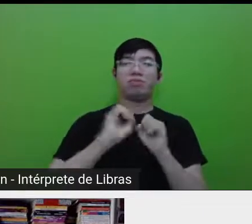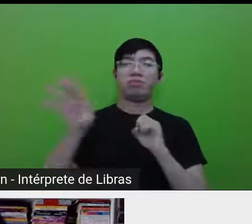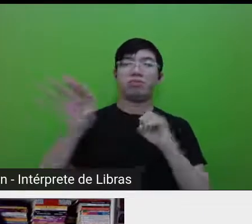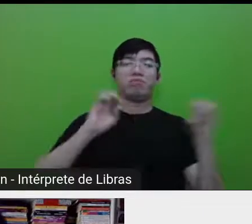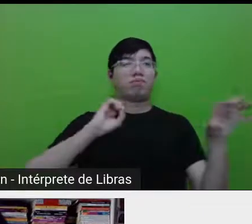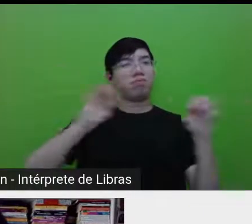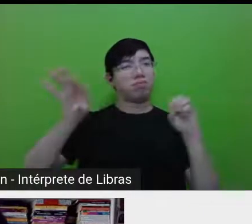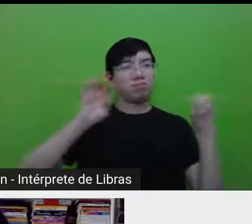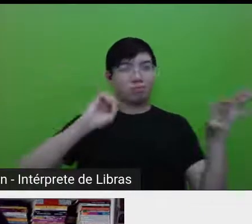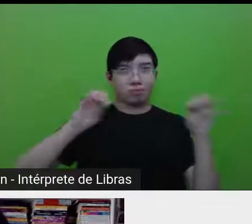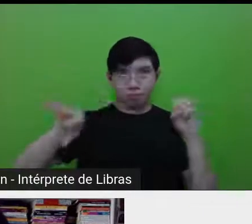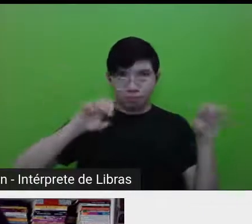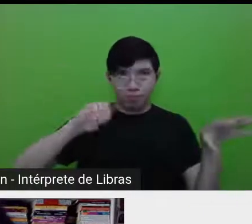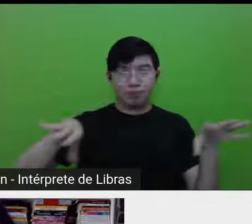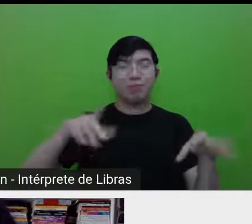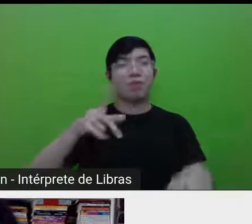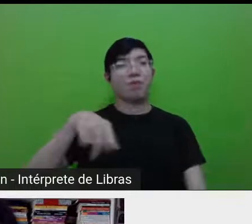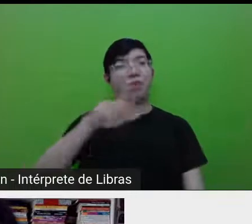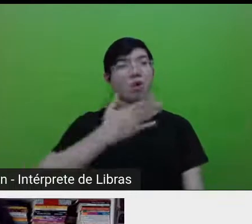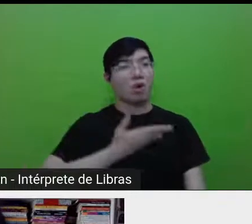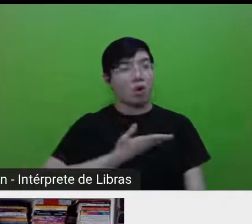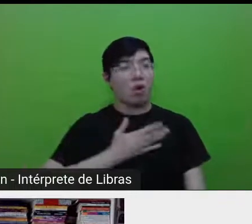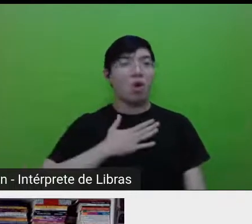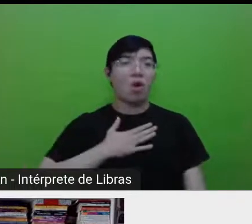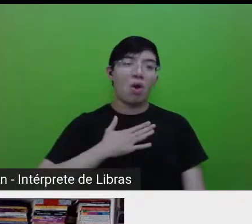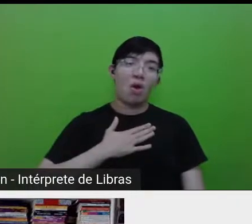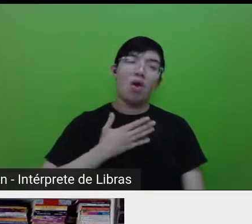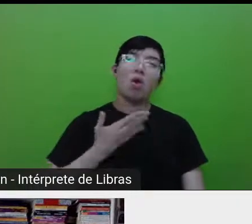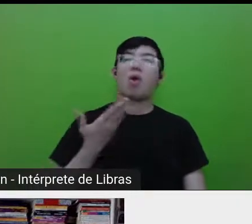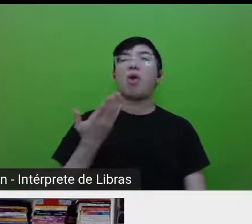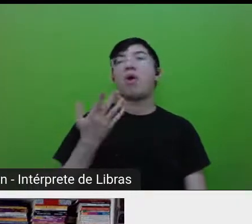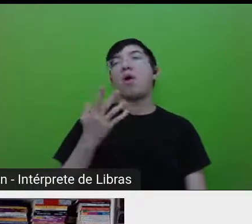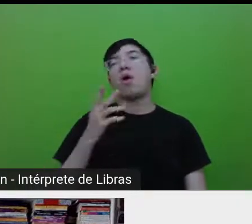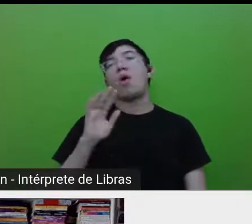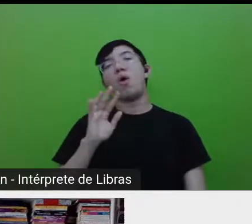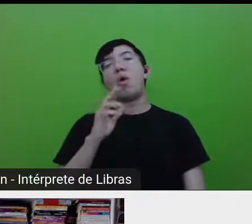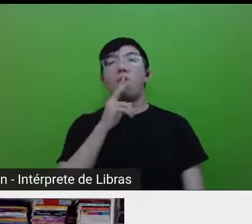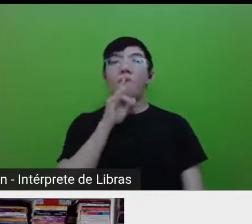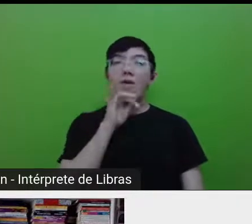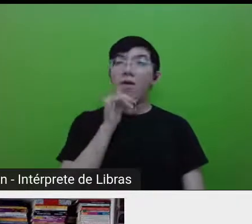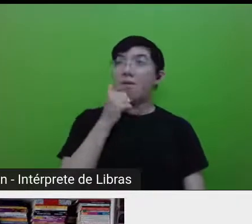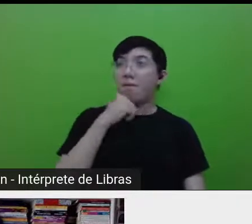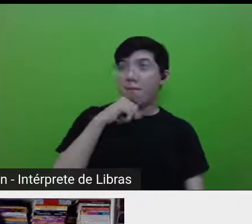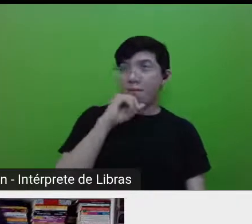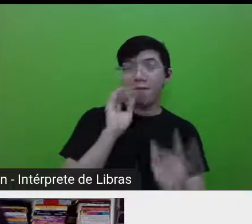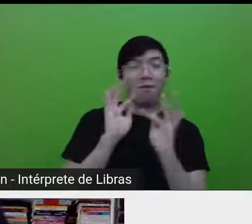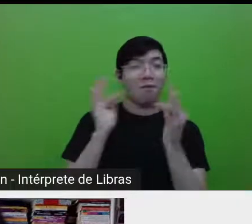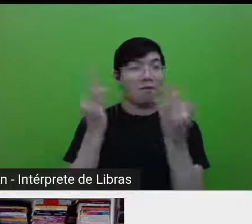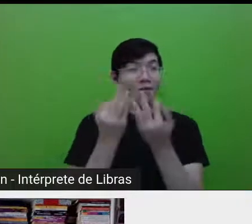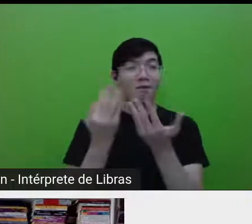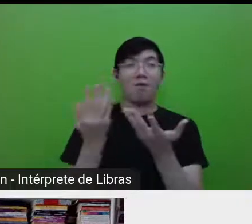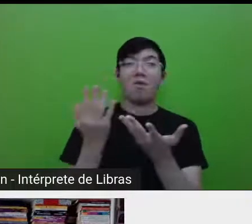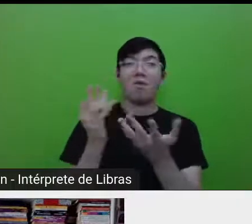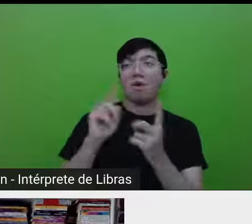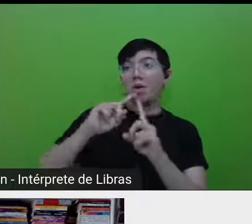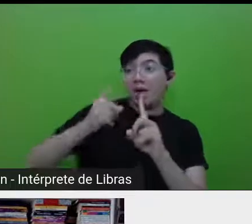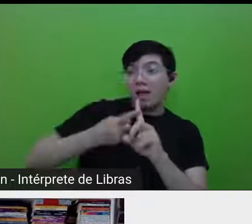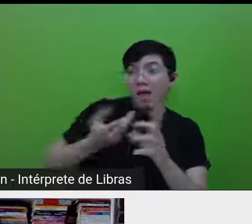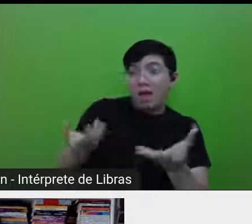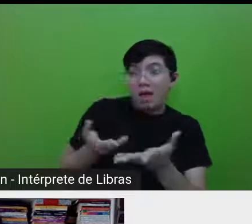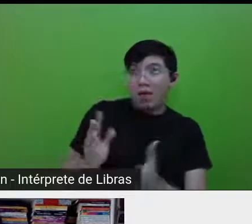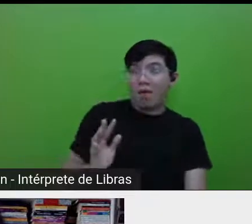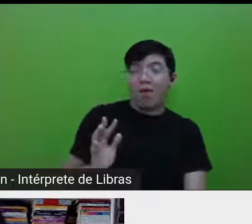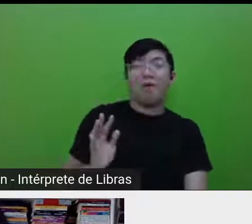para pais e mães, futuros papais e mamães, ou não, né, pessoas também que,